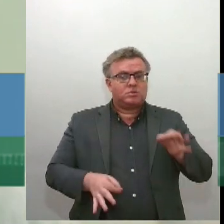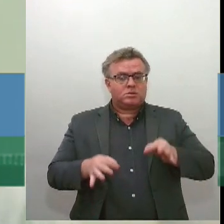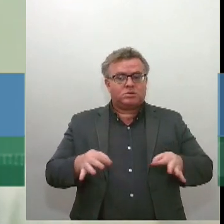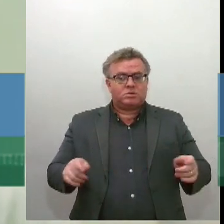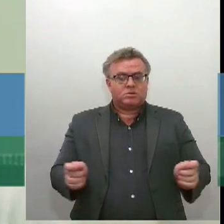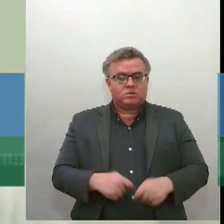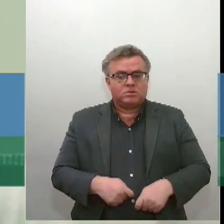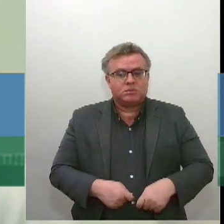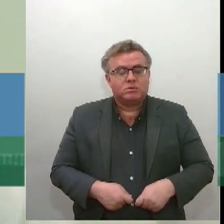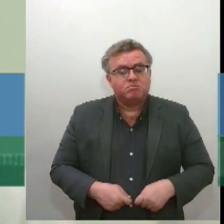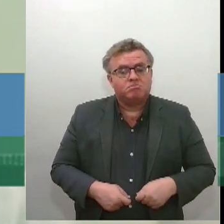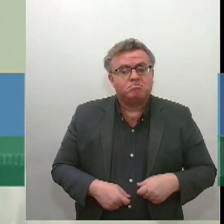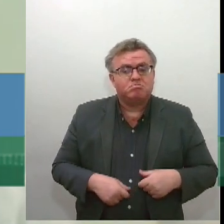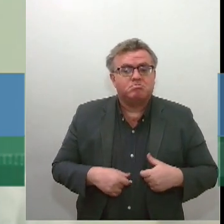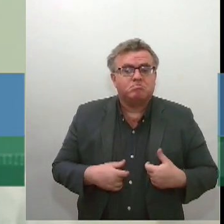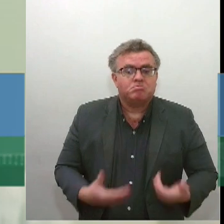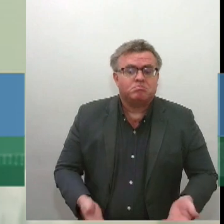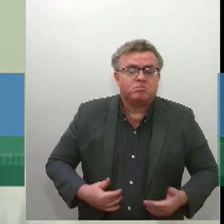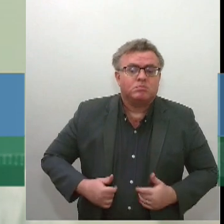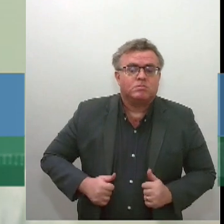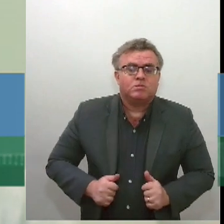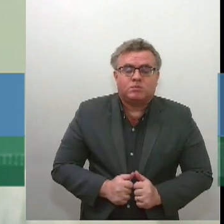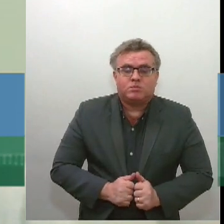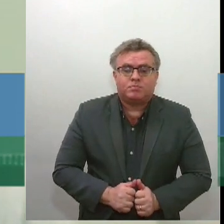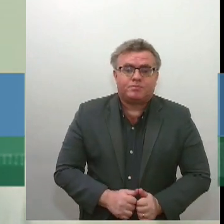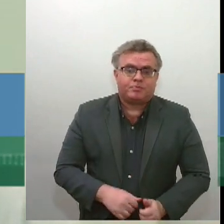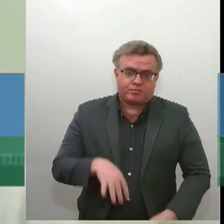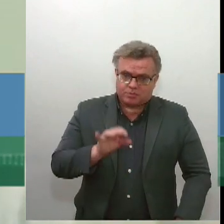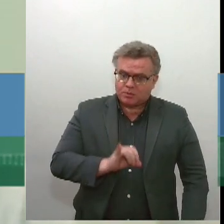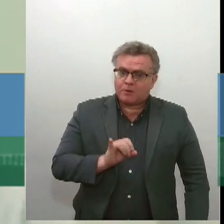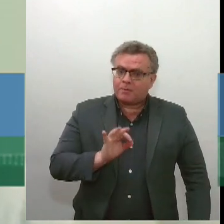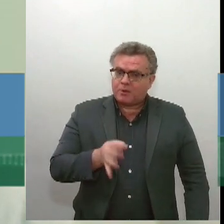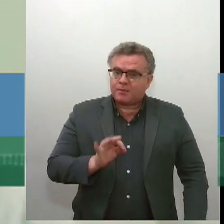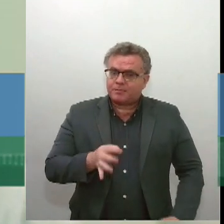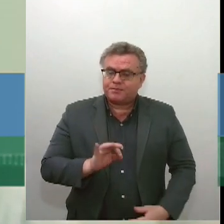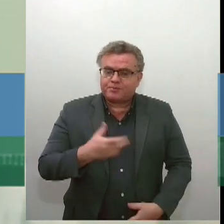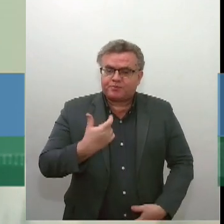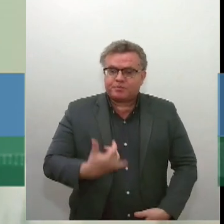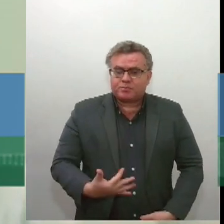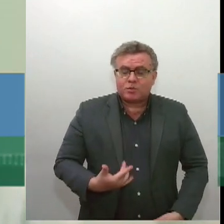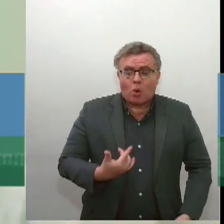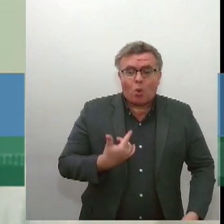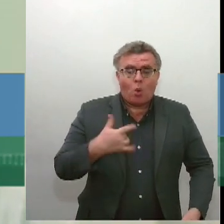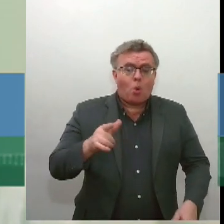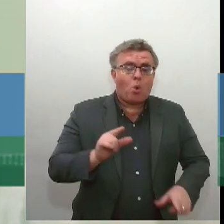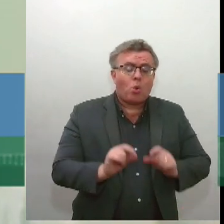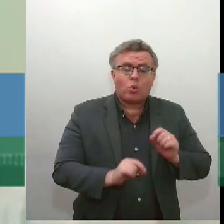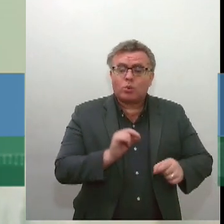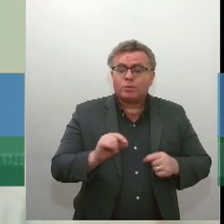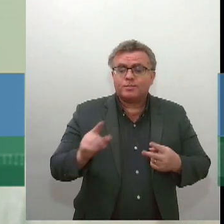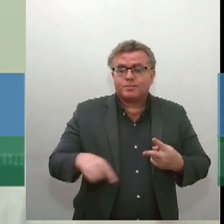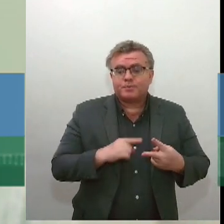Essa é uma dimensão importante. E a outra dimensão importante são os atos